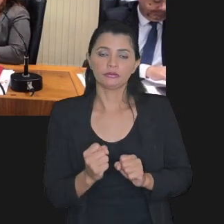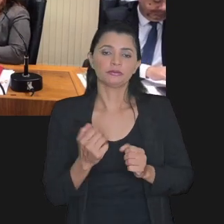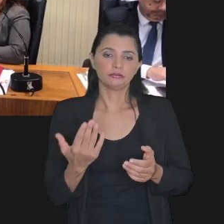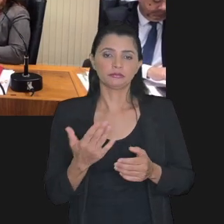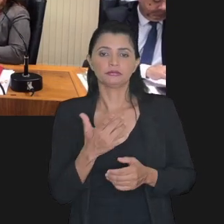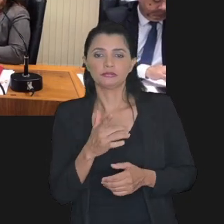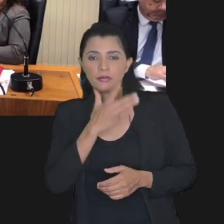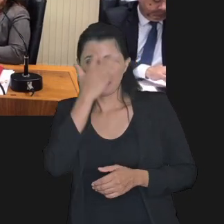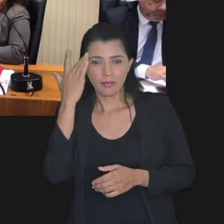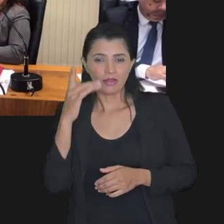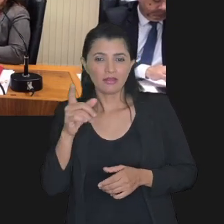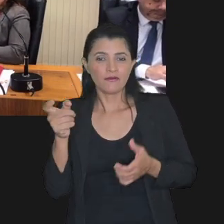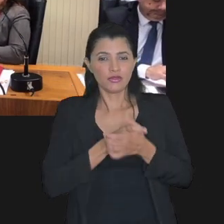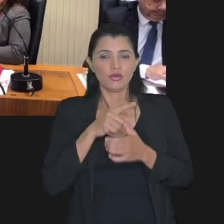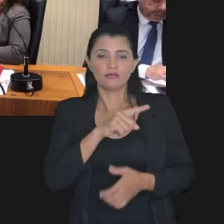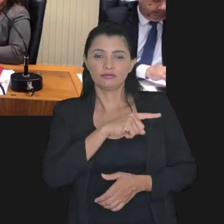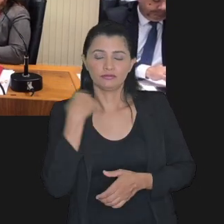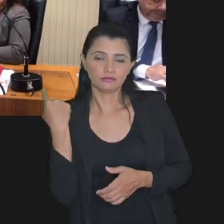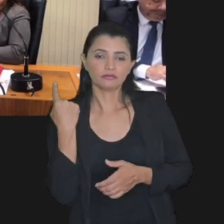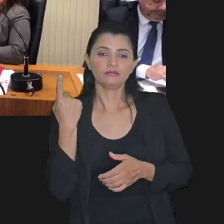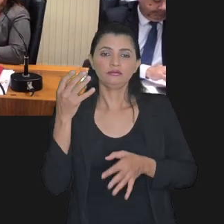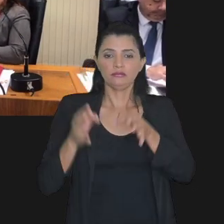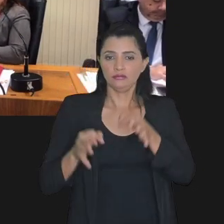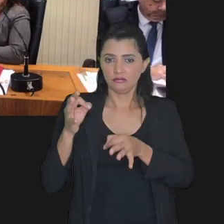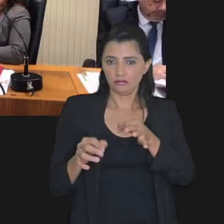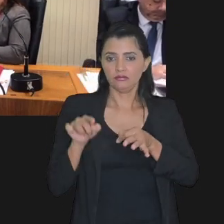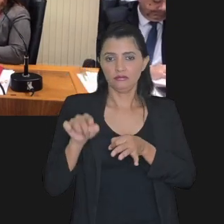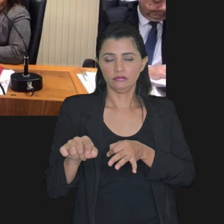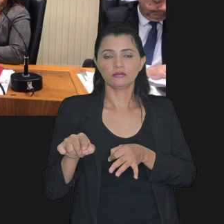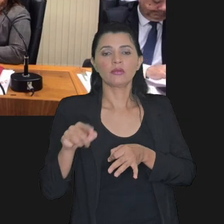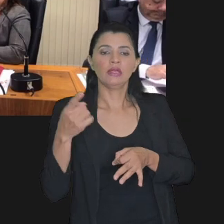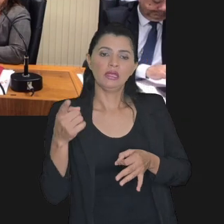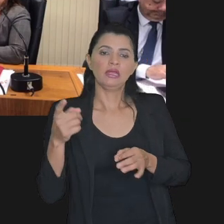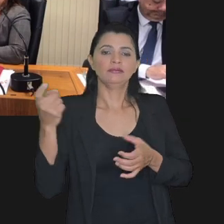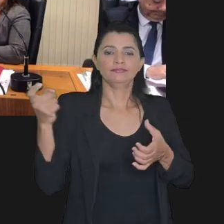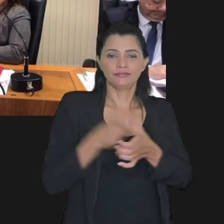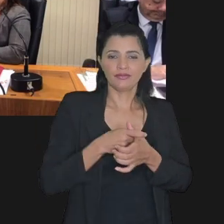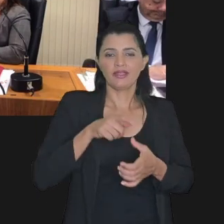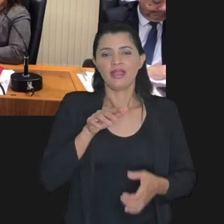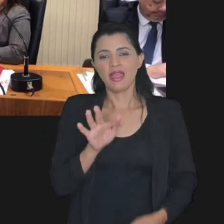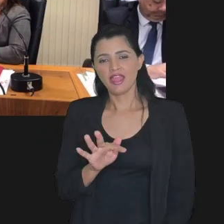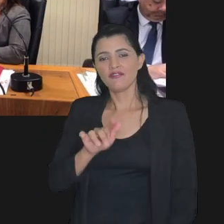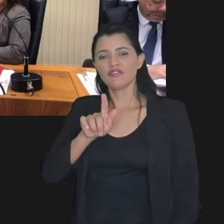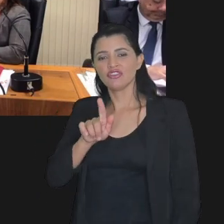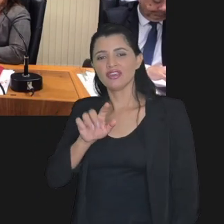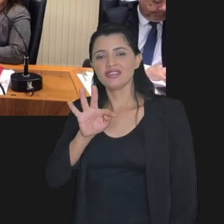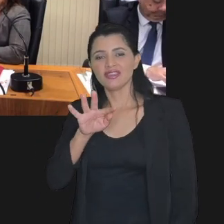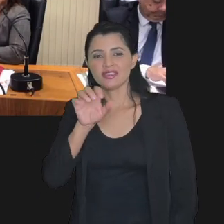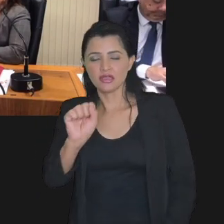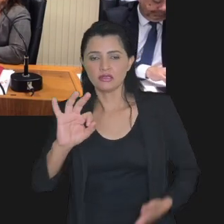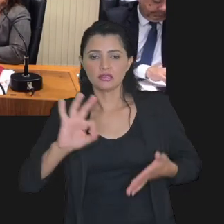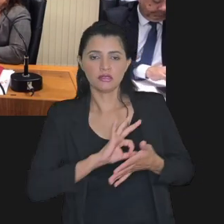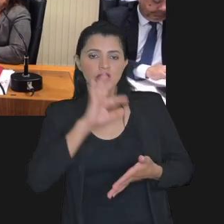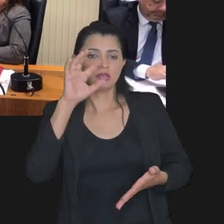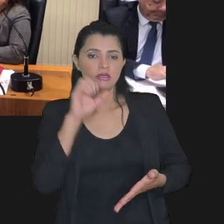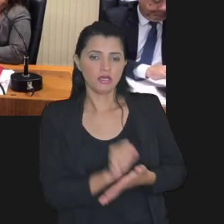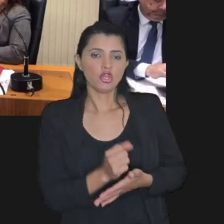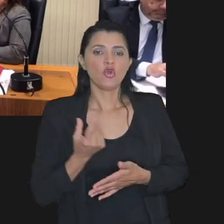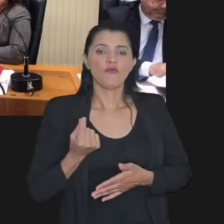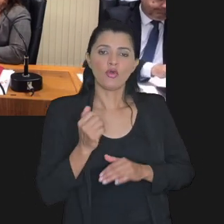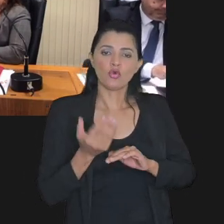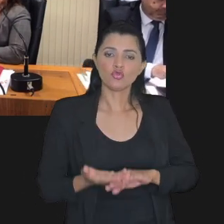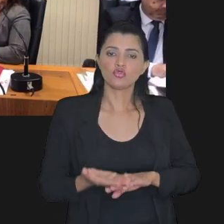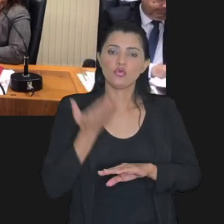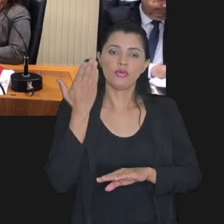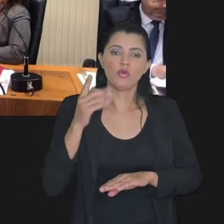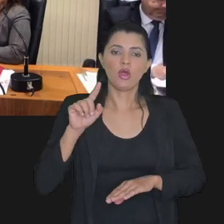devedores falidos em recuperação judicial extrajudicial e débitos de FGTS inscritos em dívida ativa cujo valor consolidado seja